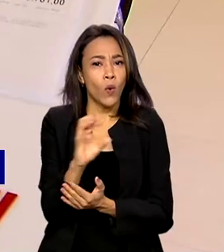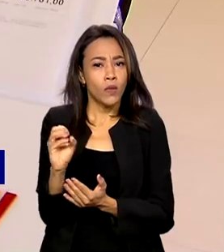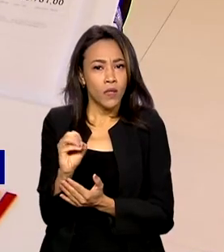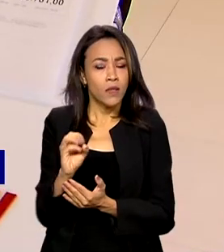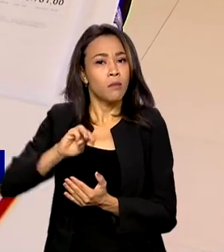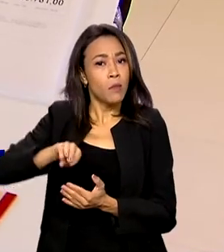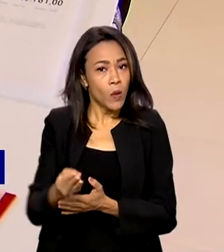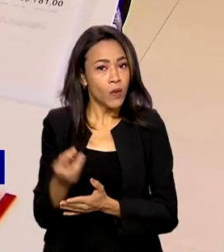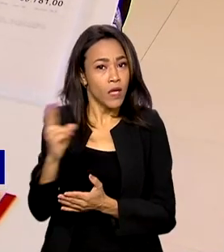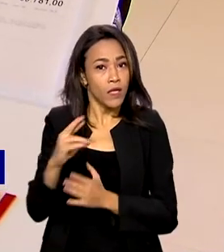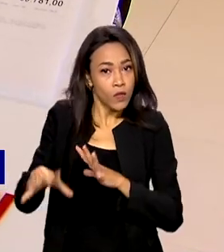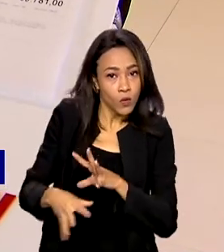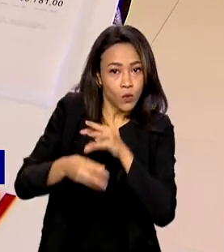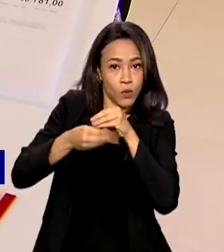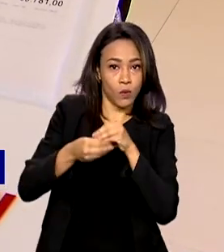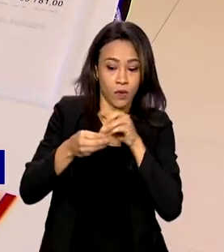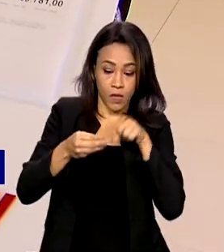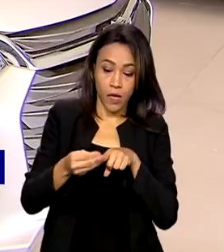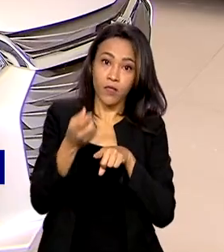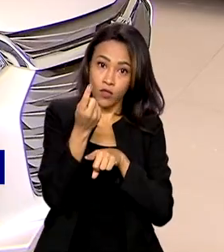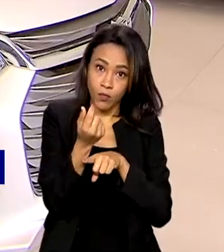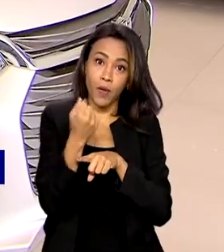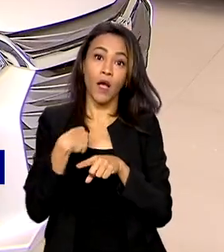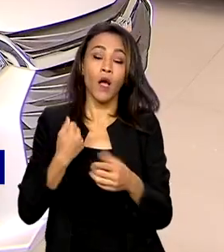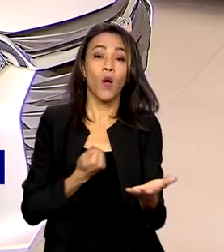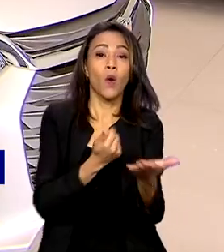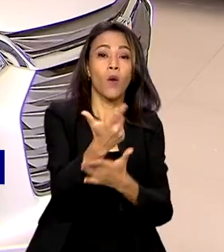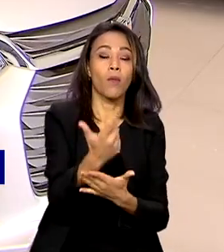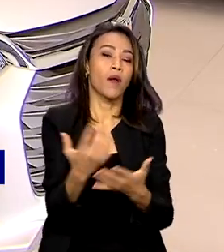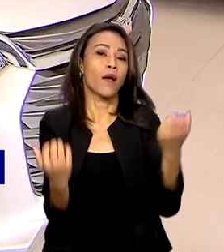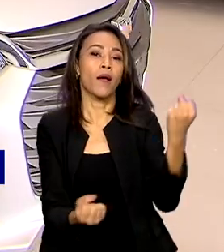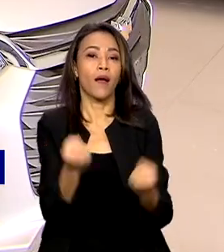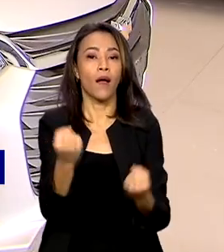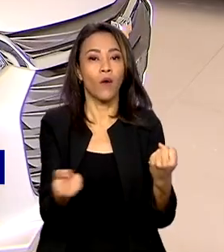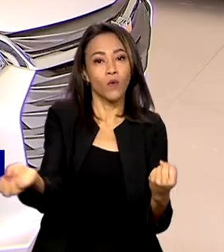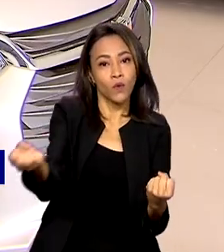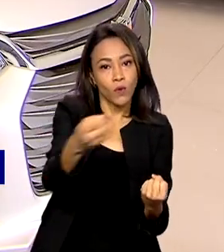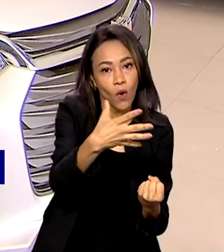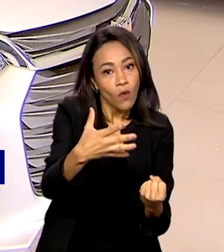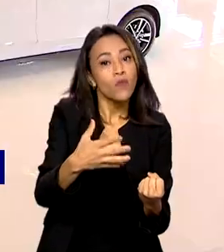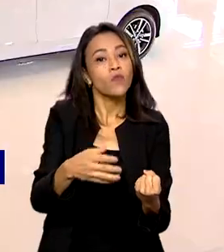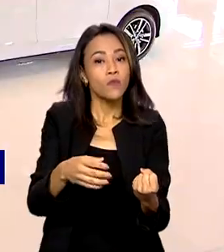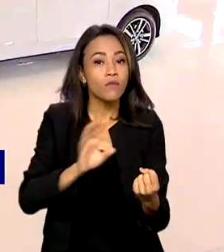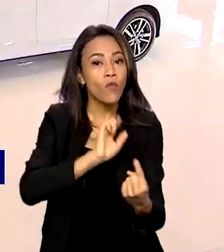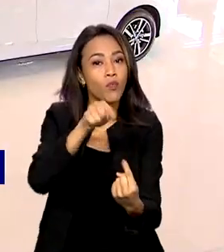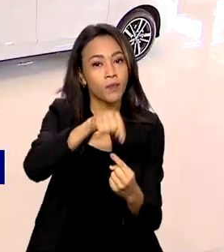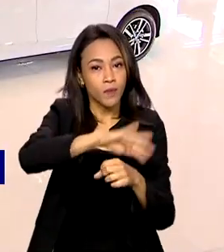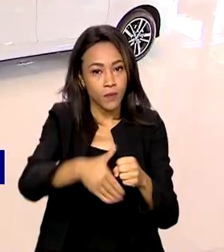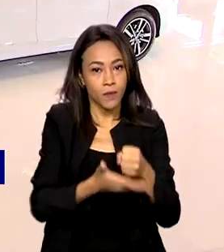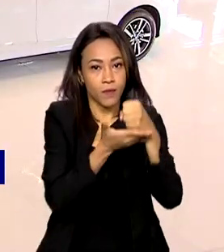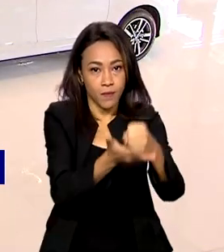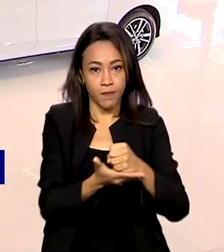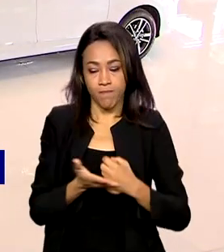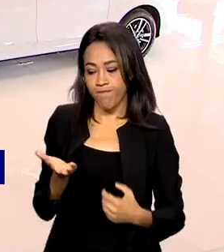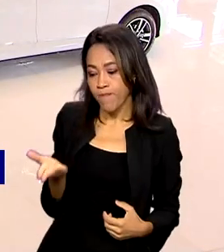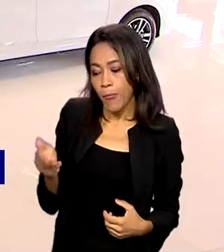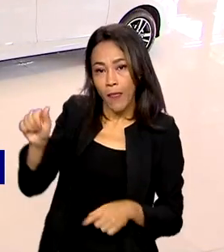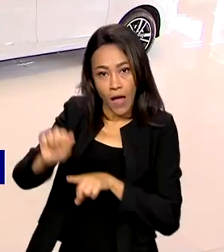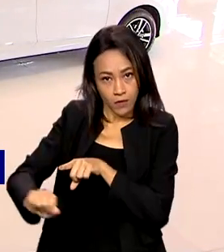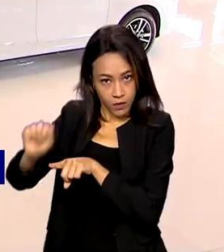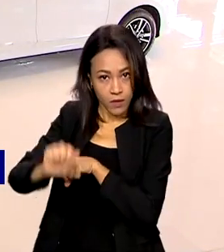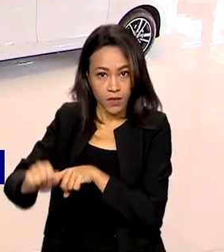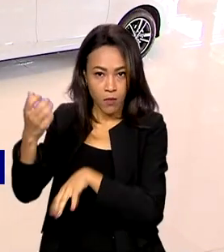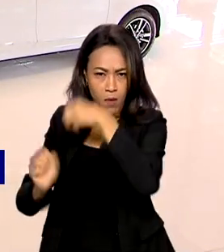reais brutos, o total disponível para a compra de carros novos sustentáveis. Segundo a Associação Nacional dos